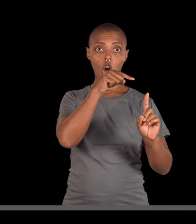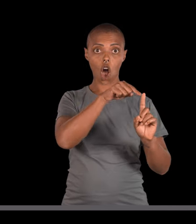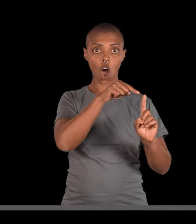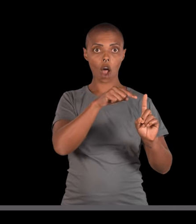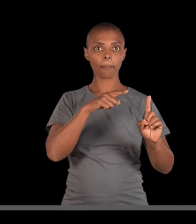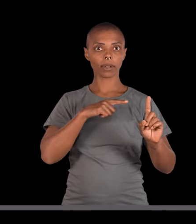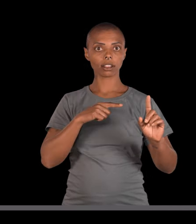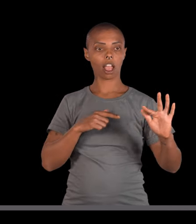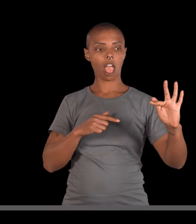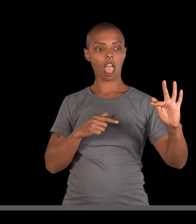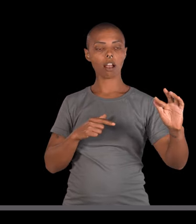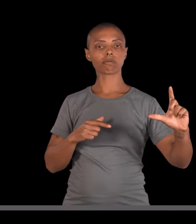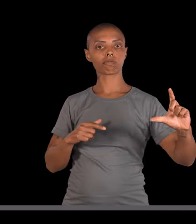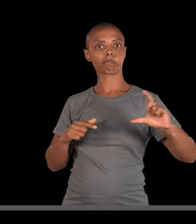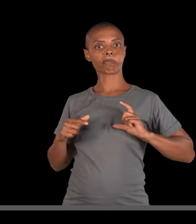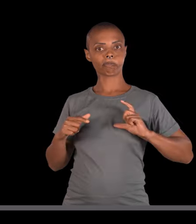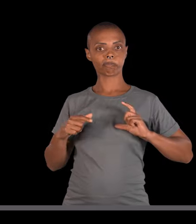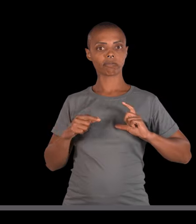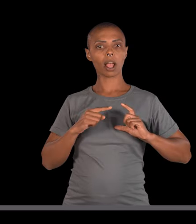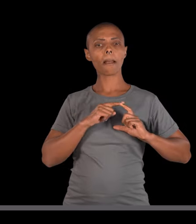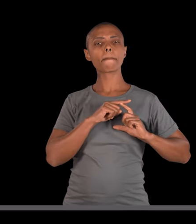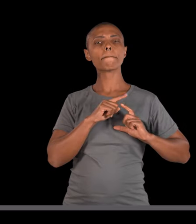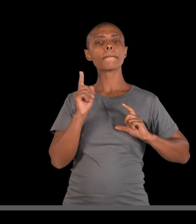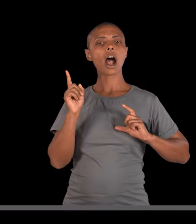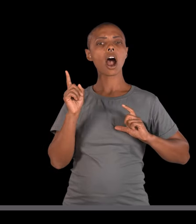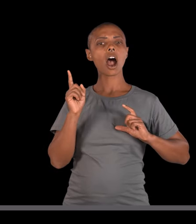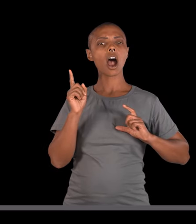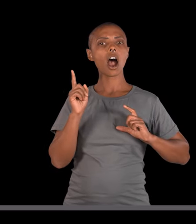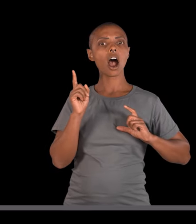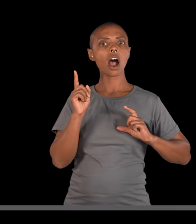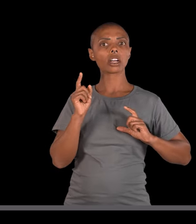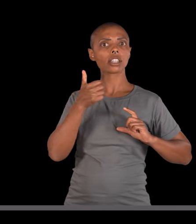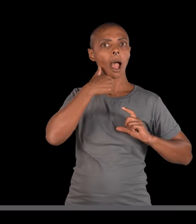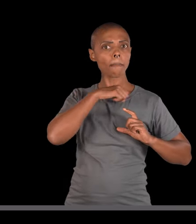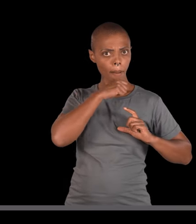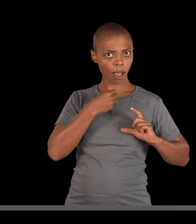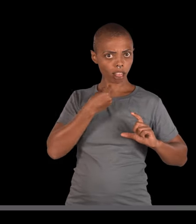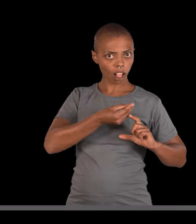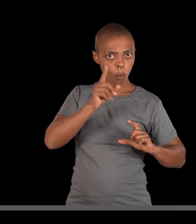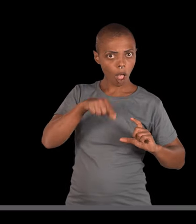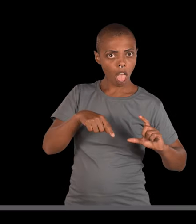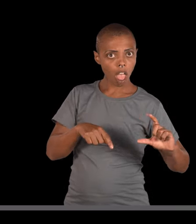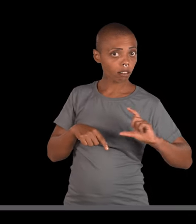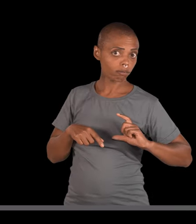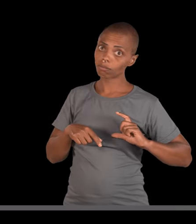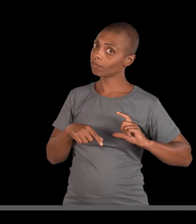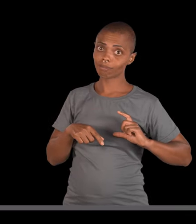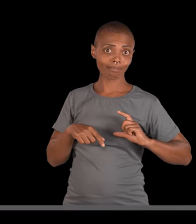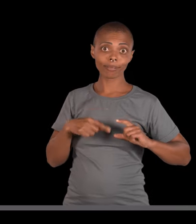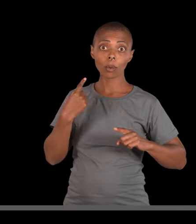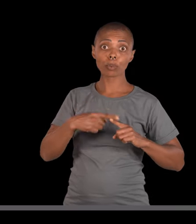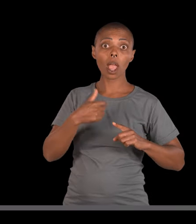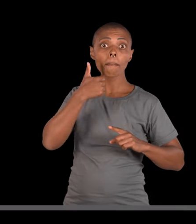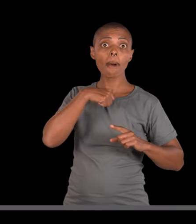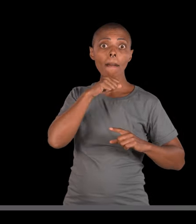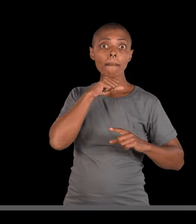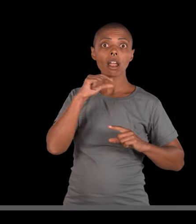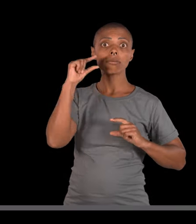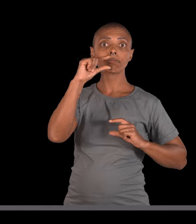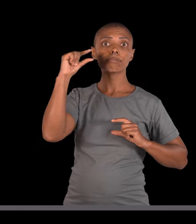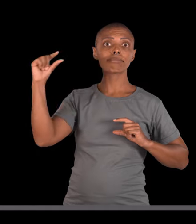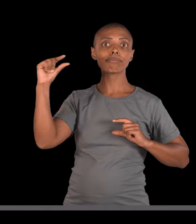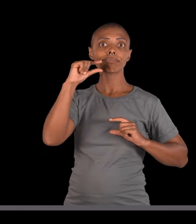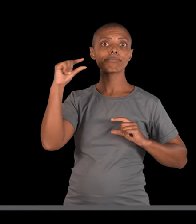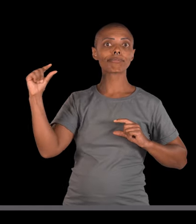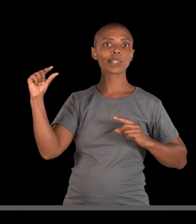Então o homem, ele é Fzão. Pergunto, esse Fzão, ele pode ter recebido da mãe dele? Não,